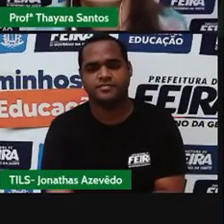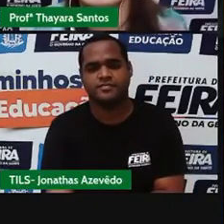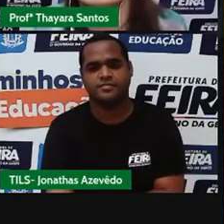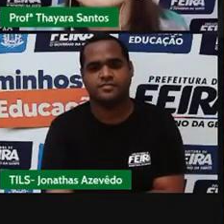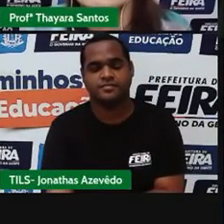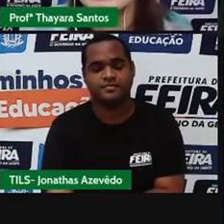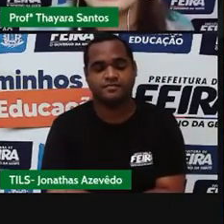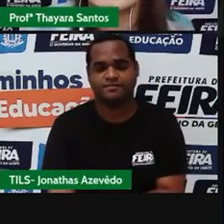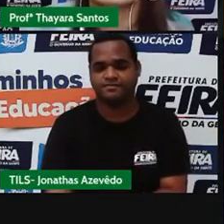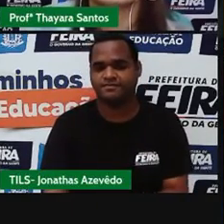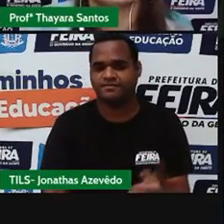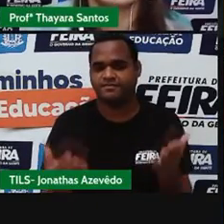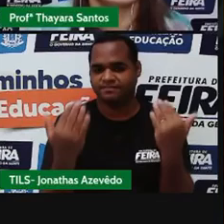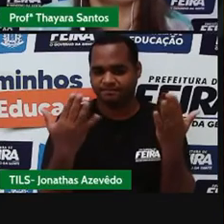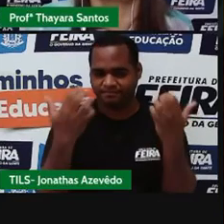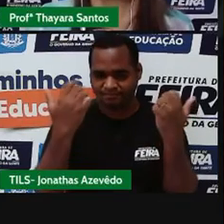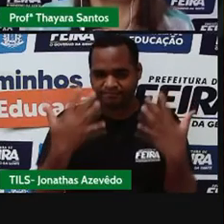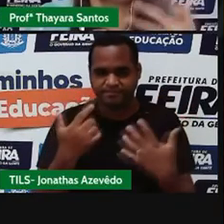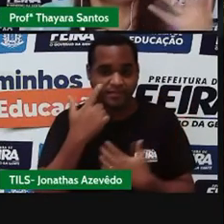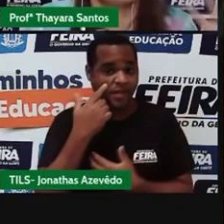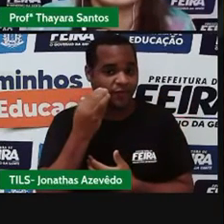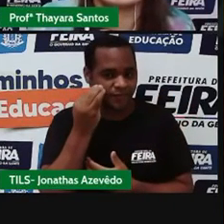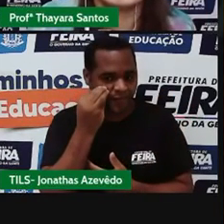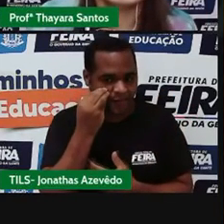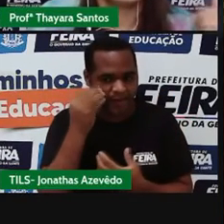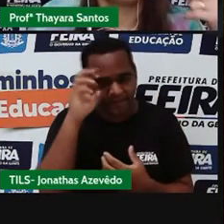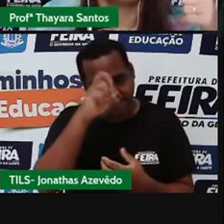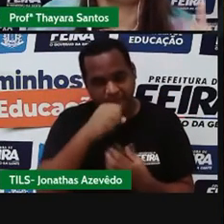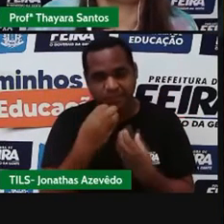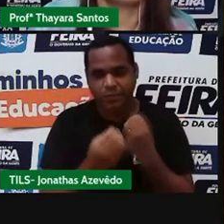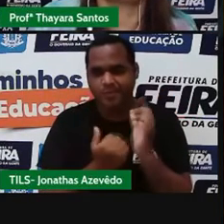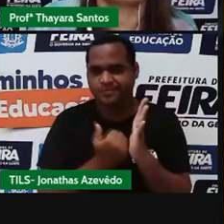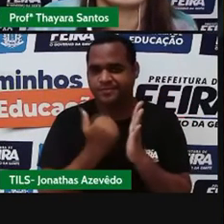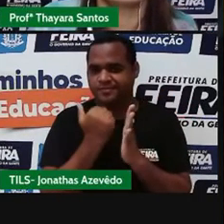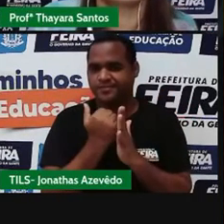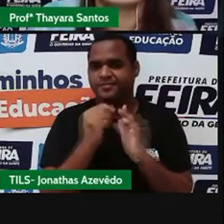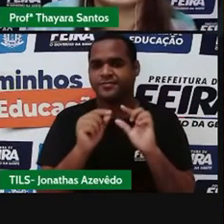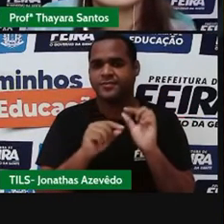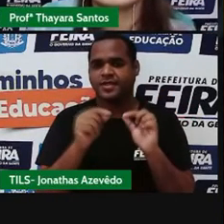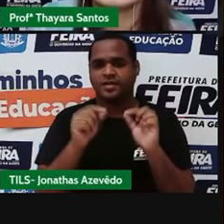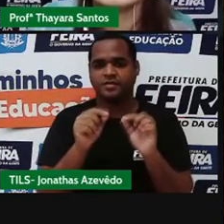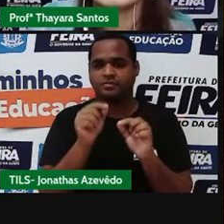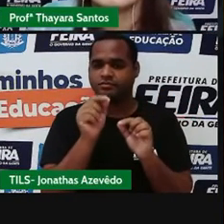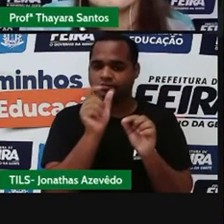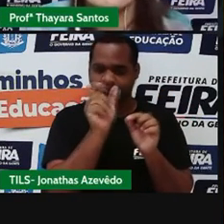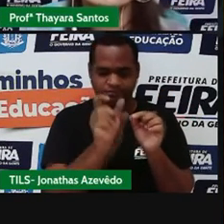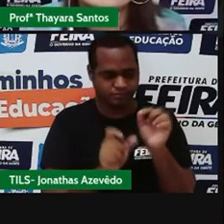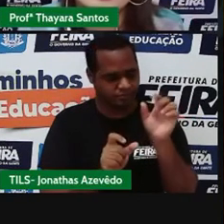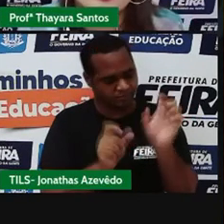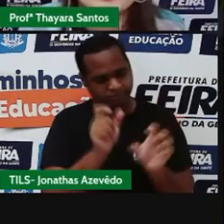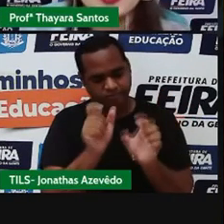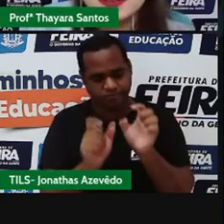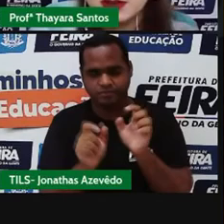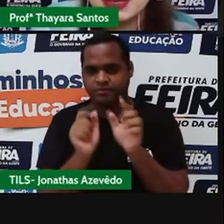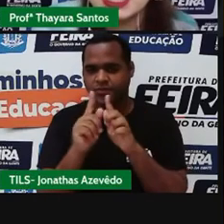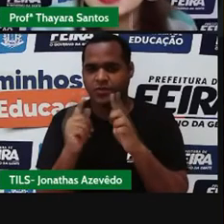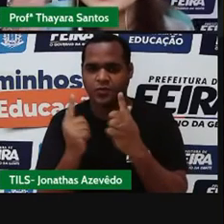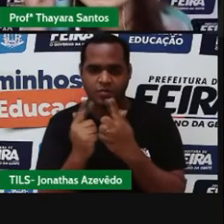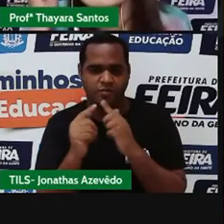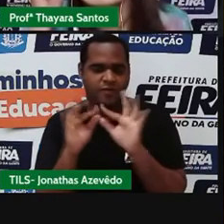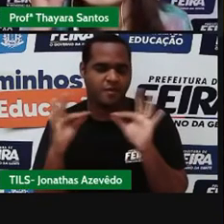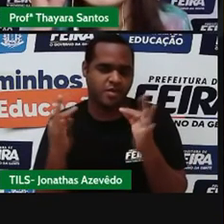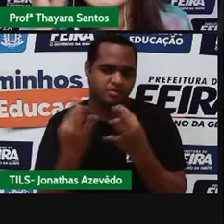Vamos lá, então, aqui agora, saber mais. A gente já viu que as colunas representam os grupos ou as